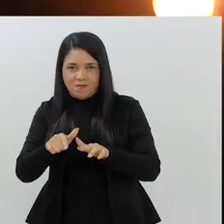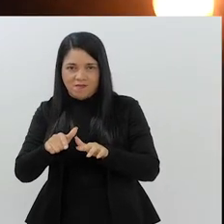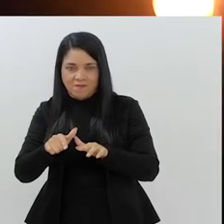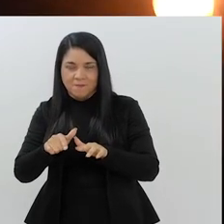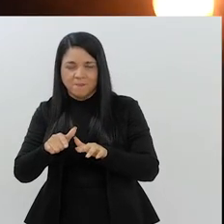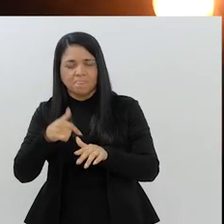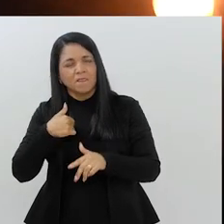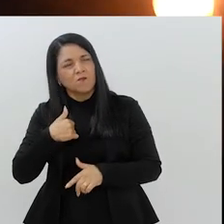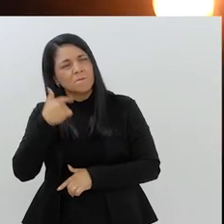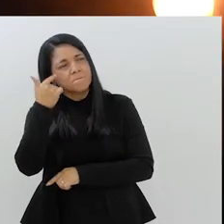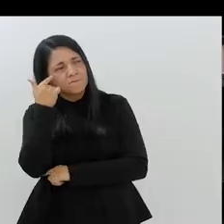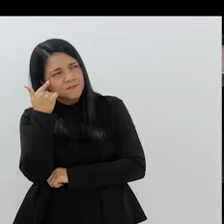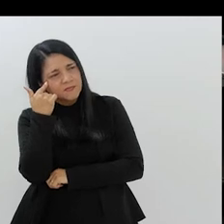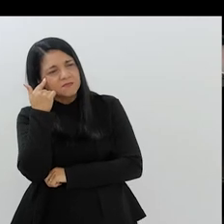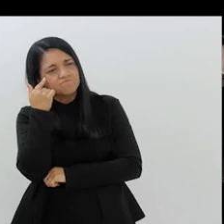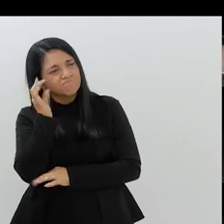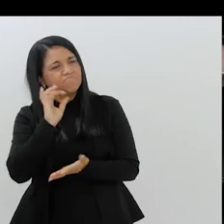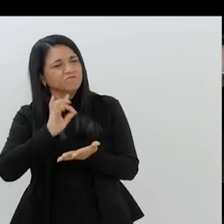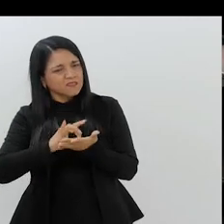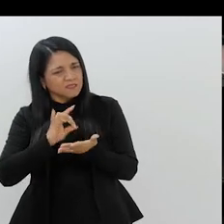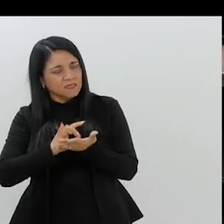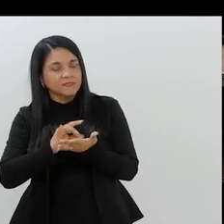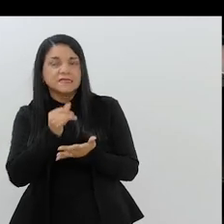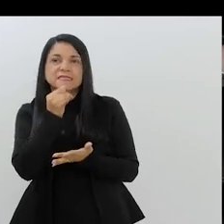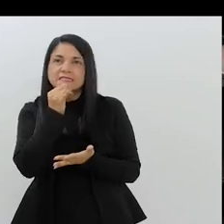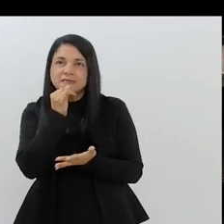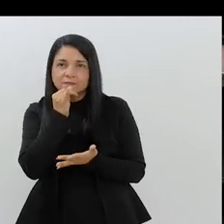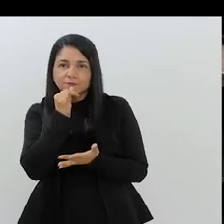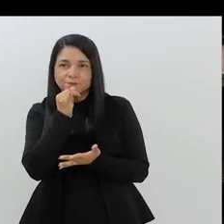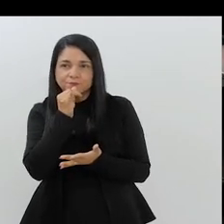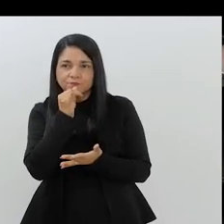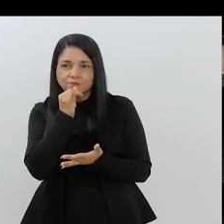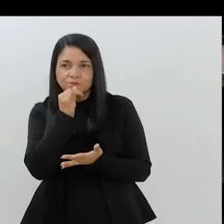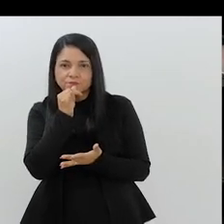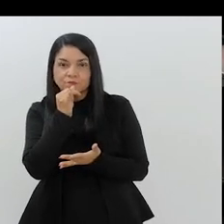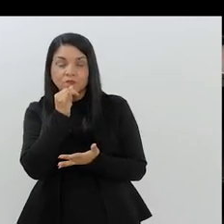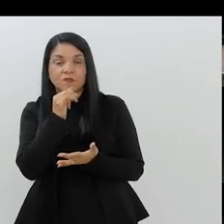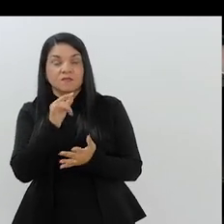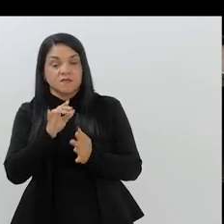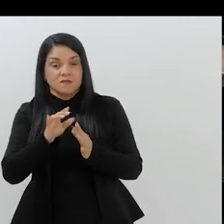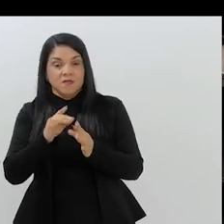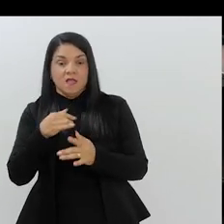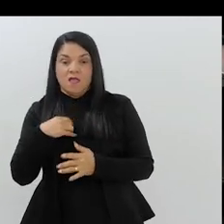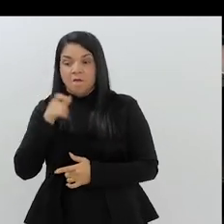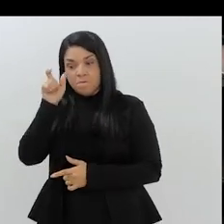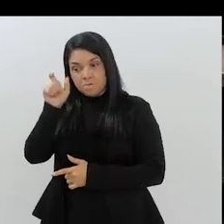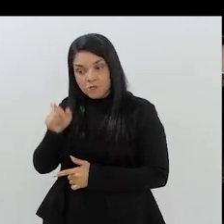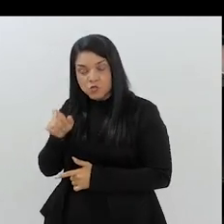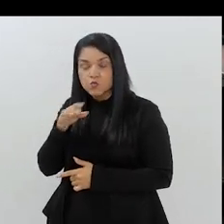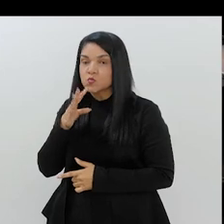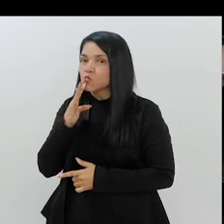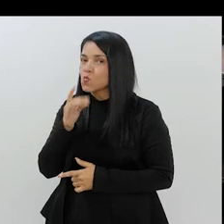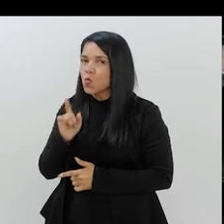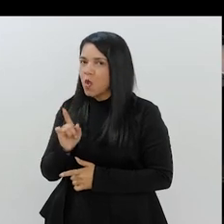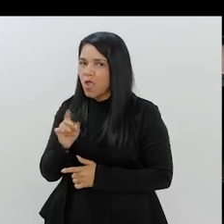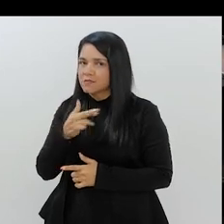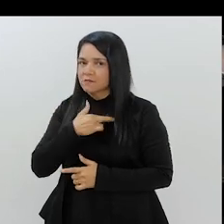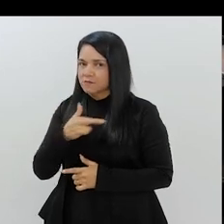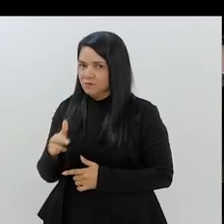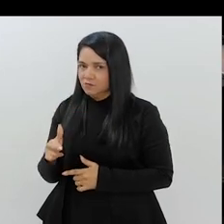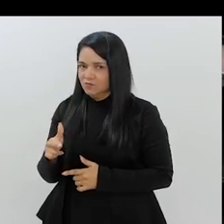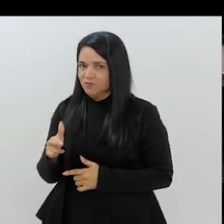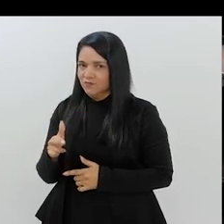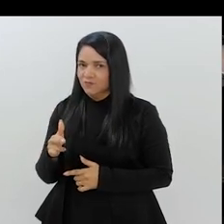questão... E aí eu parei e fiquei pensando, não é que é verdade? Exatamente. Porque, assim, se a pessoa não